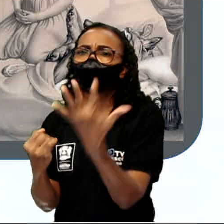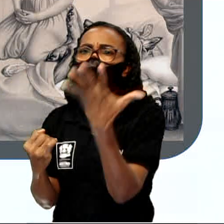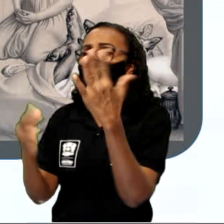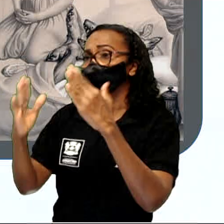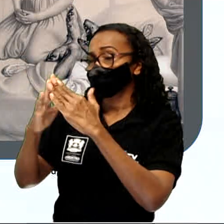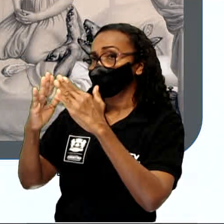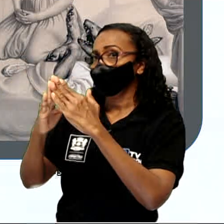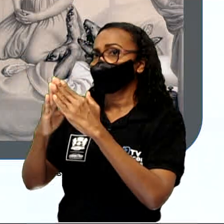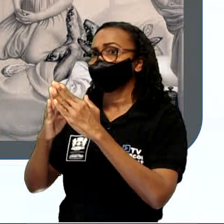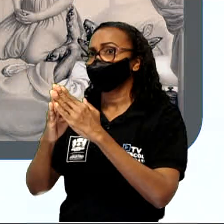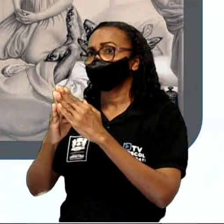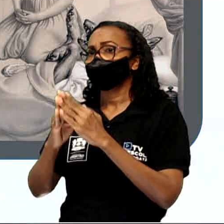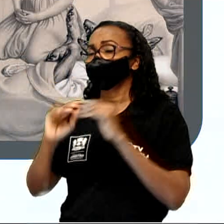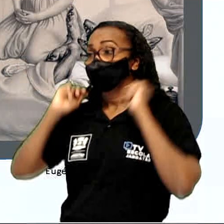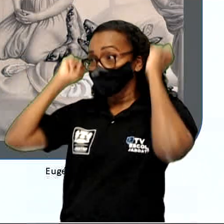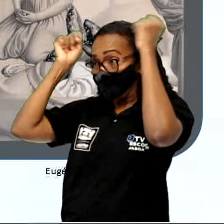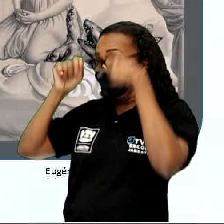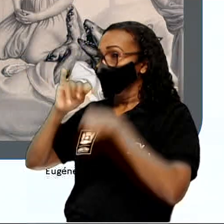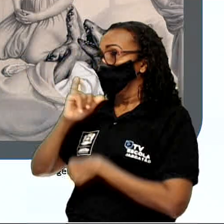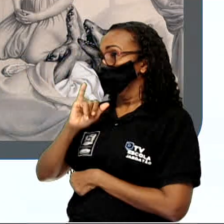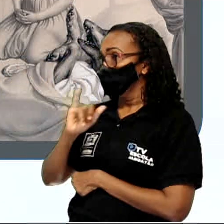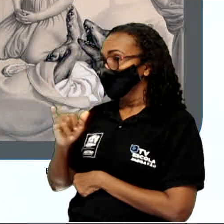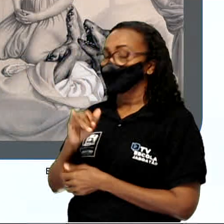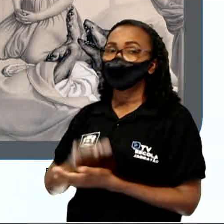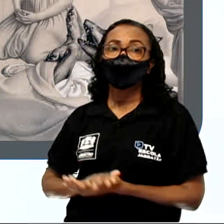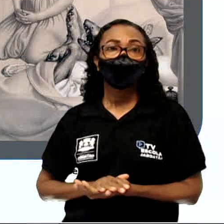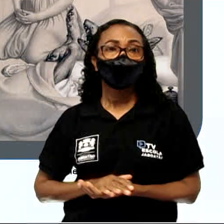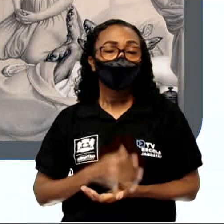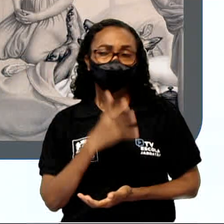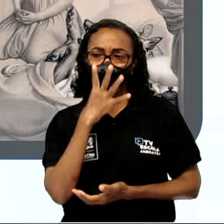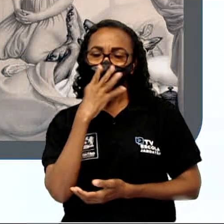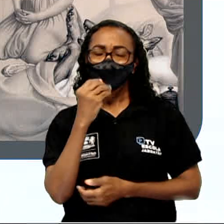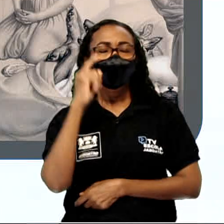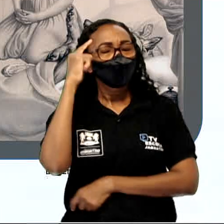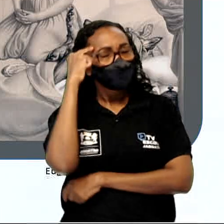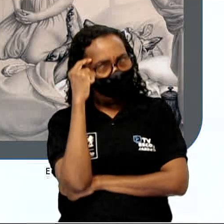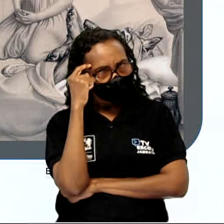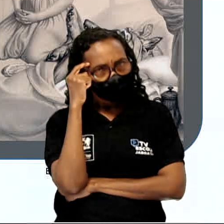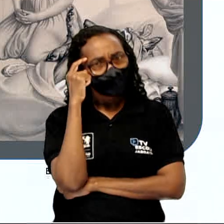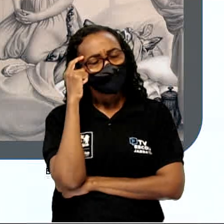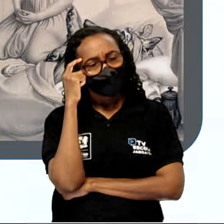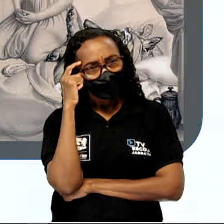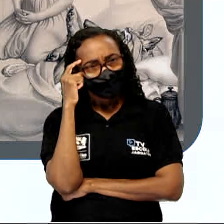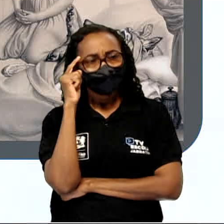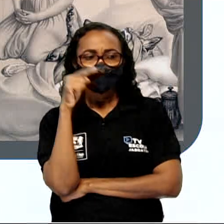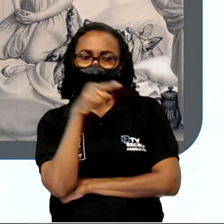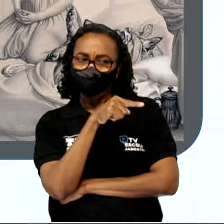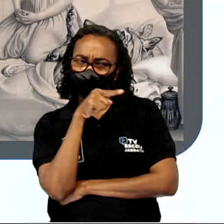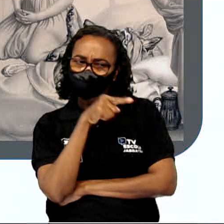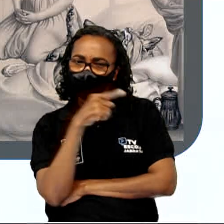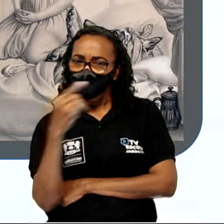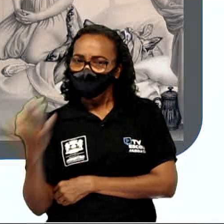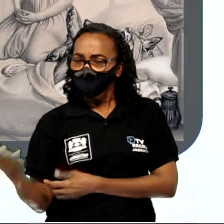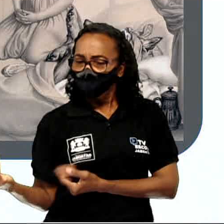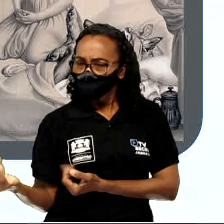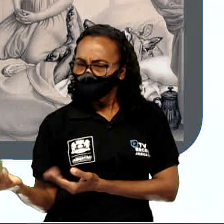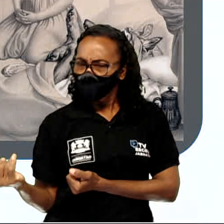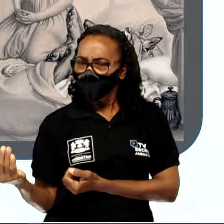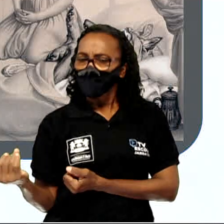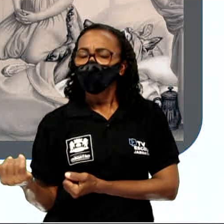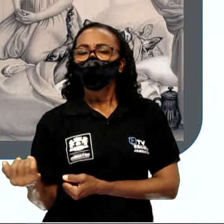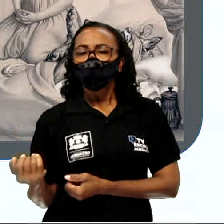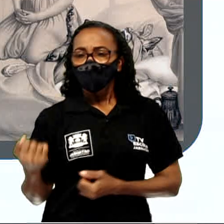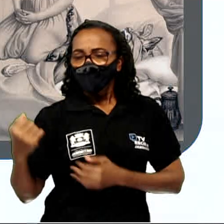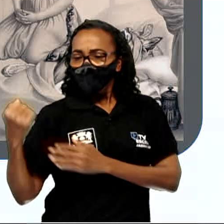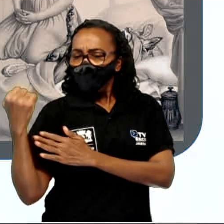disse Chapeuzinho Vermelho. O lobo pensou com seus botões. Esta coisinha nova e tenra vai